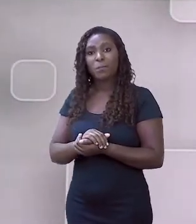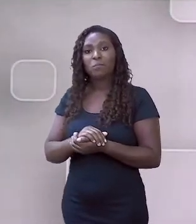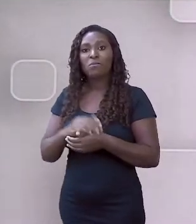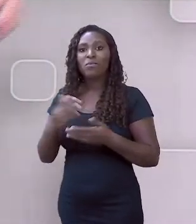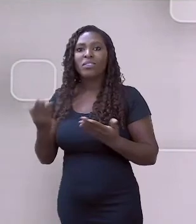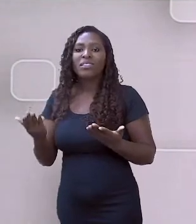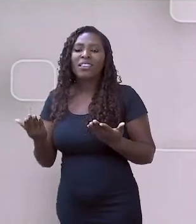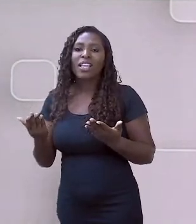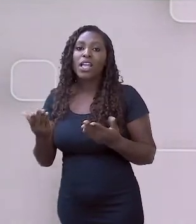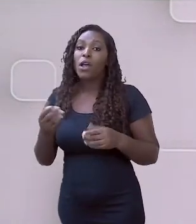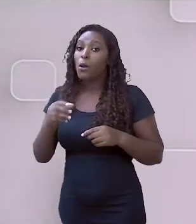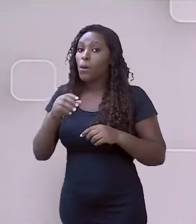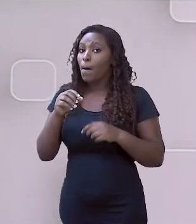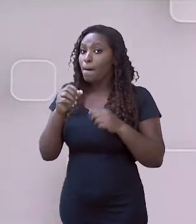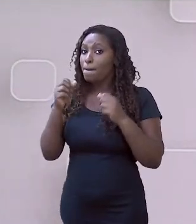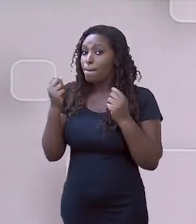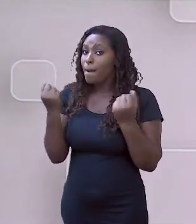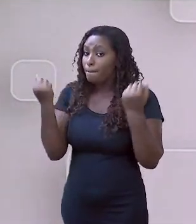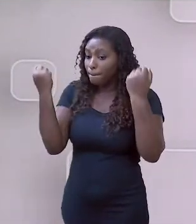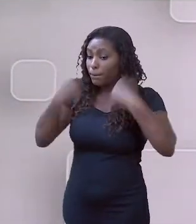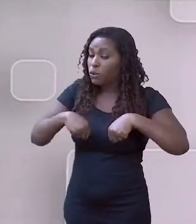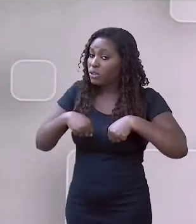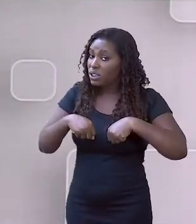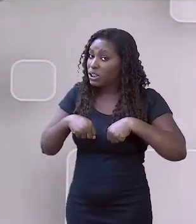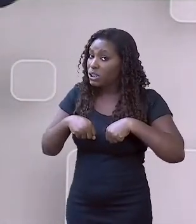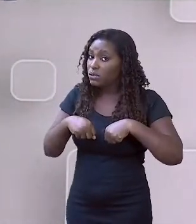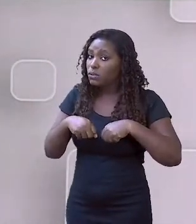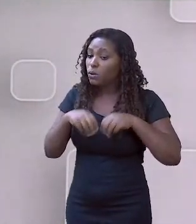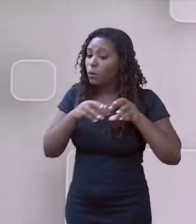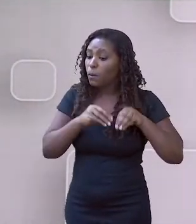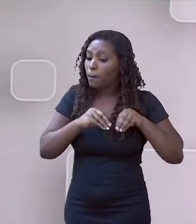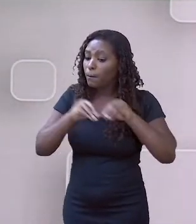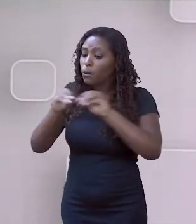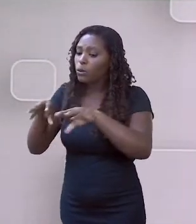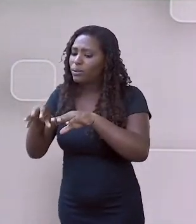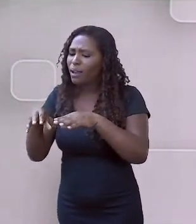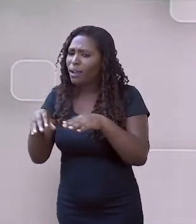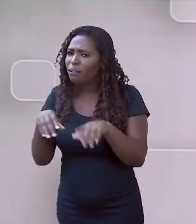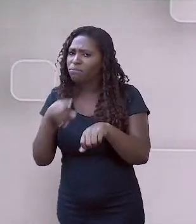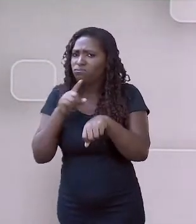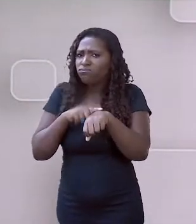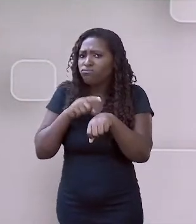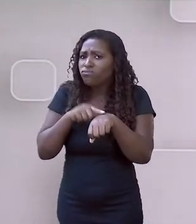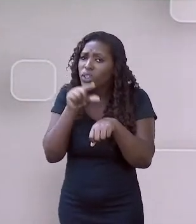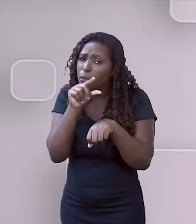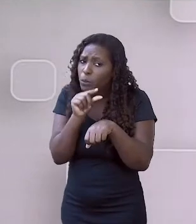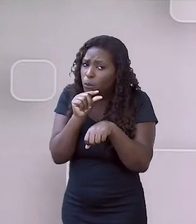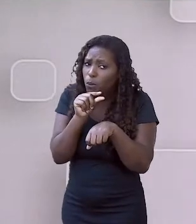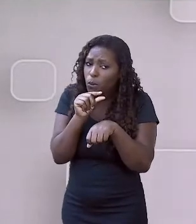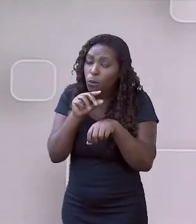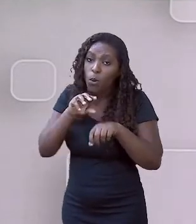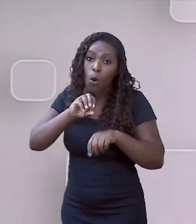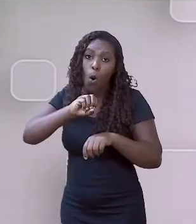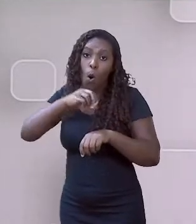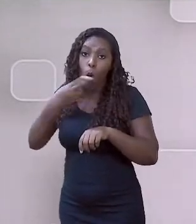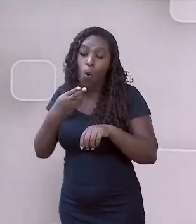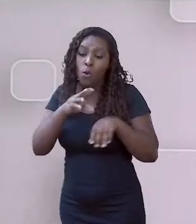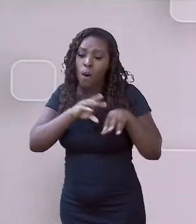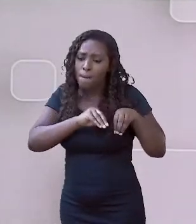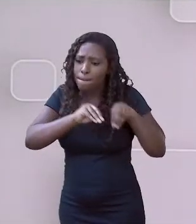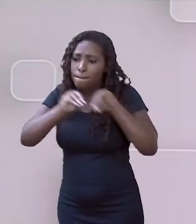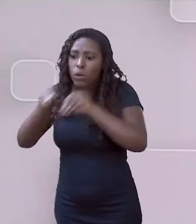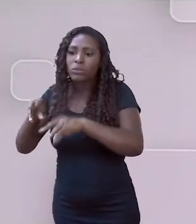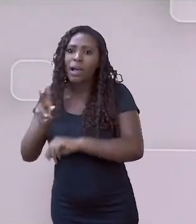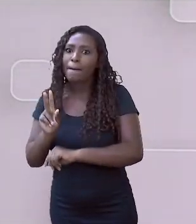temporariamente, eu posso migrar de uma vez e vou morar lá,